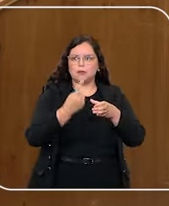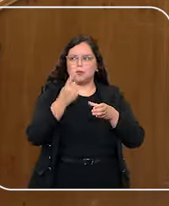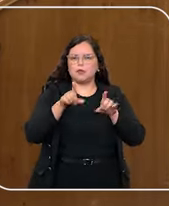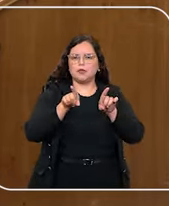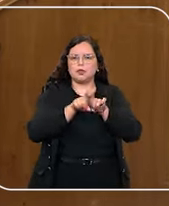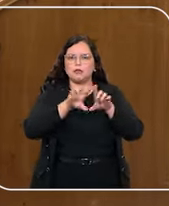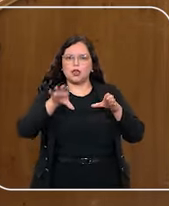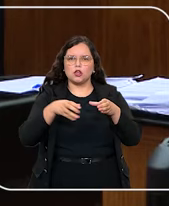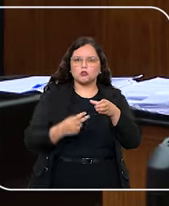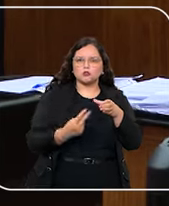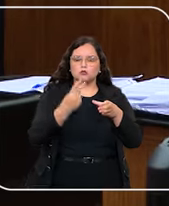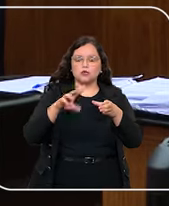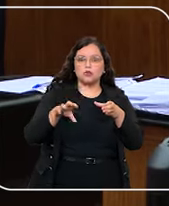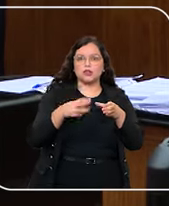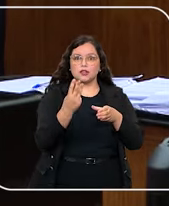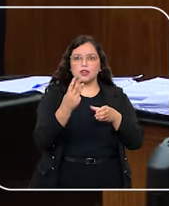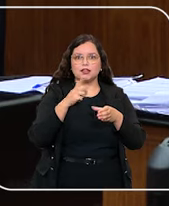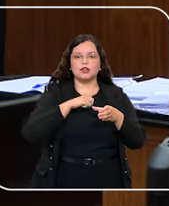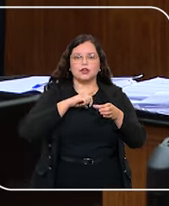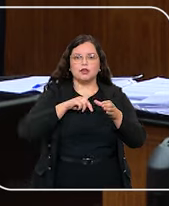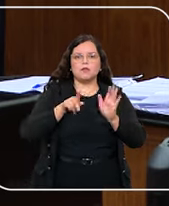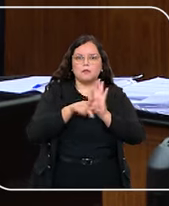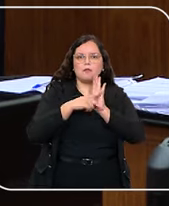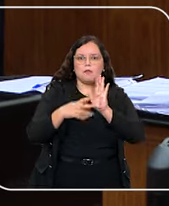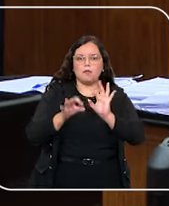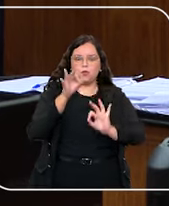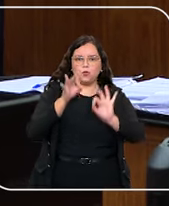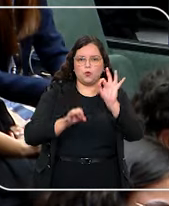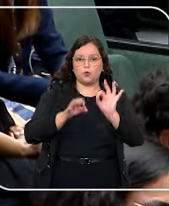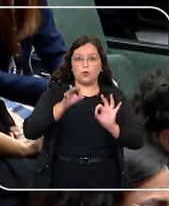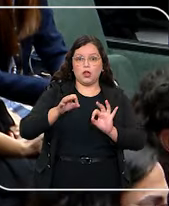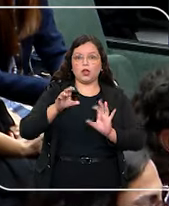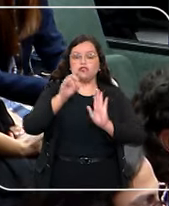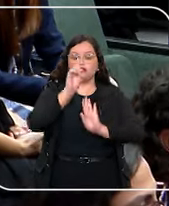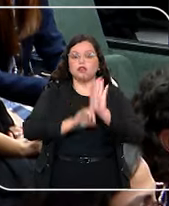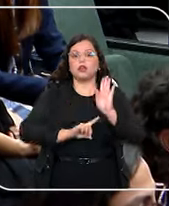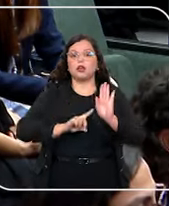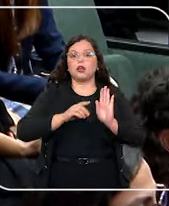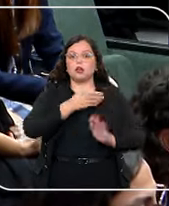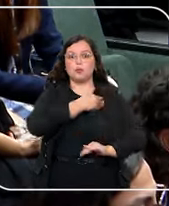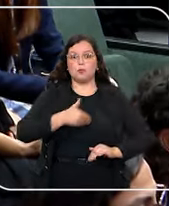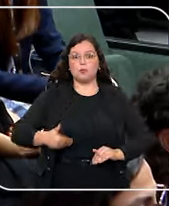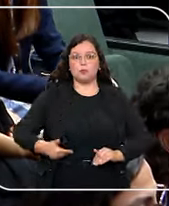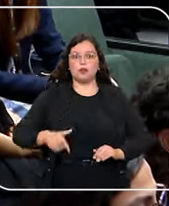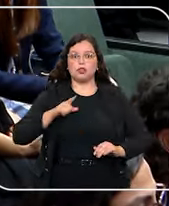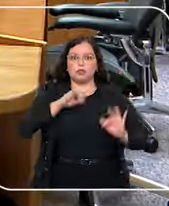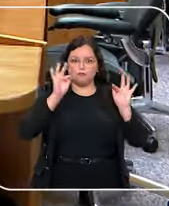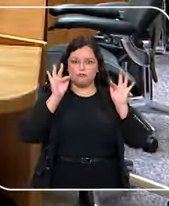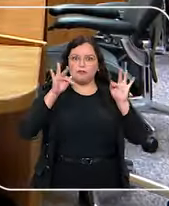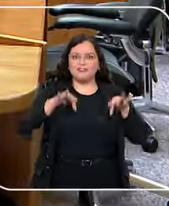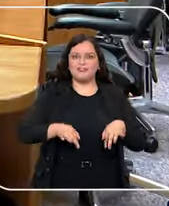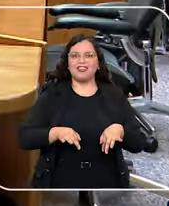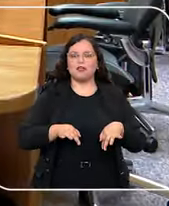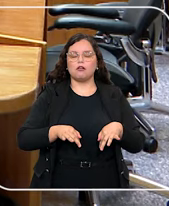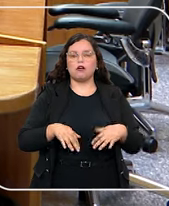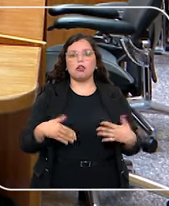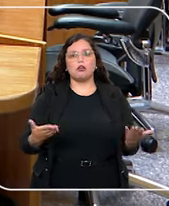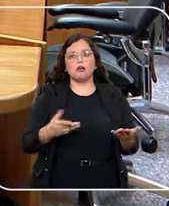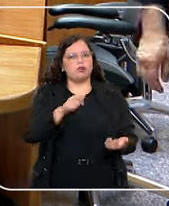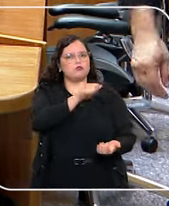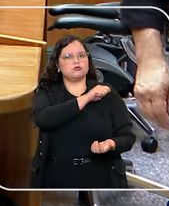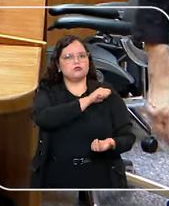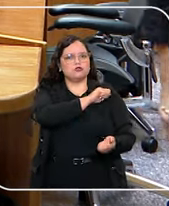sessão do STJ, que julgam processos do direito público, receberam a fase final da disputa. O caso que os